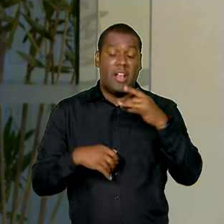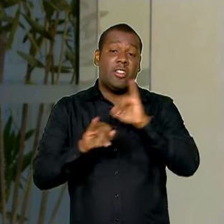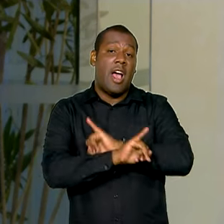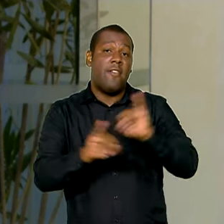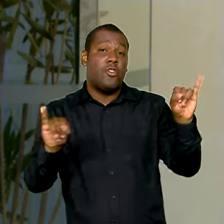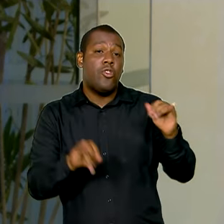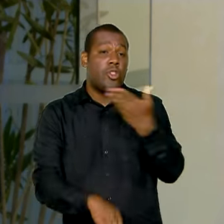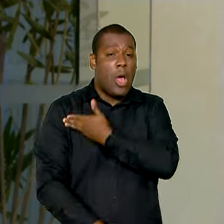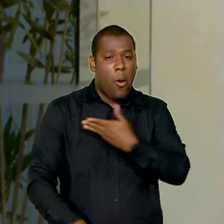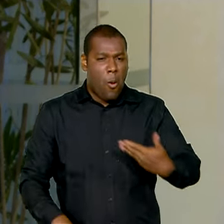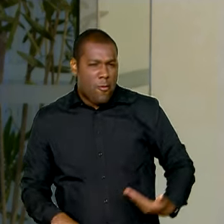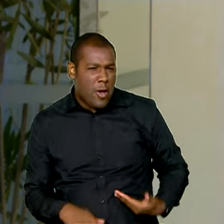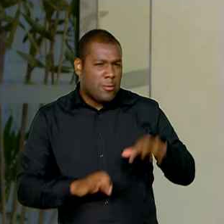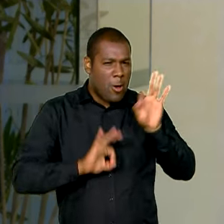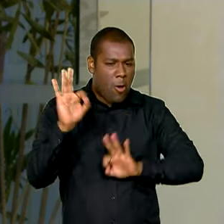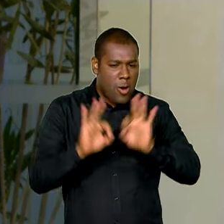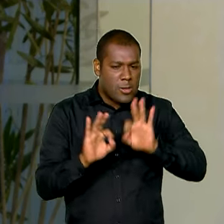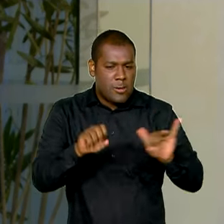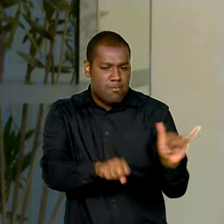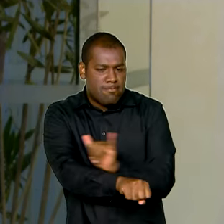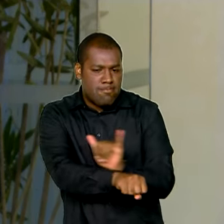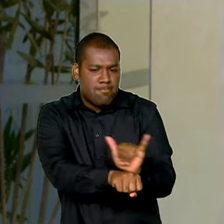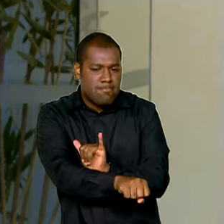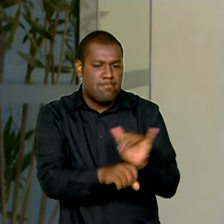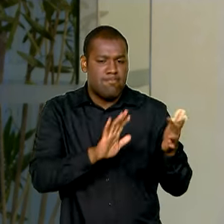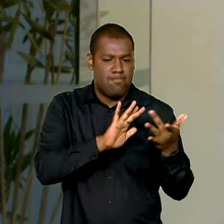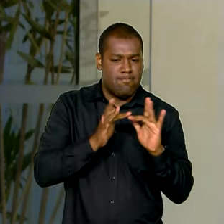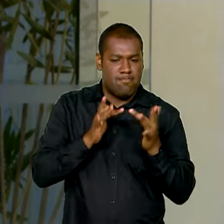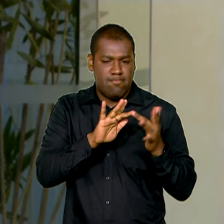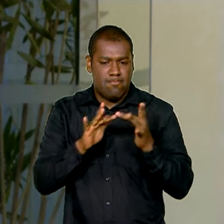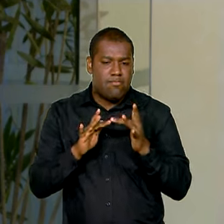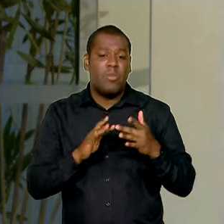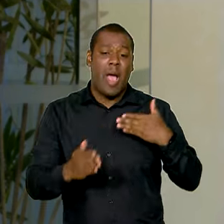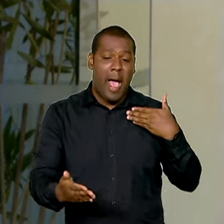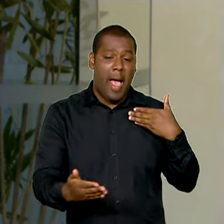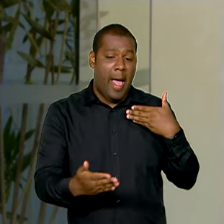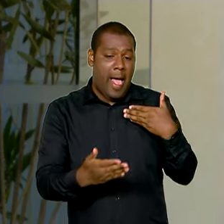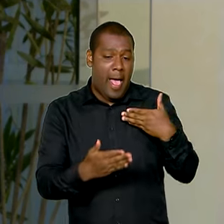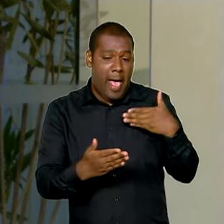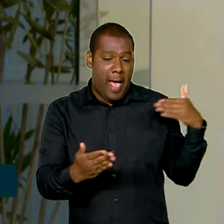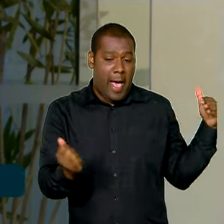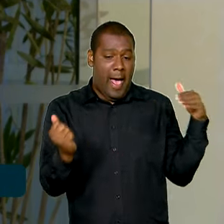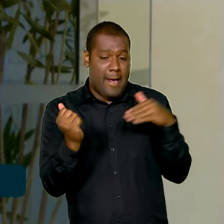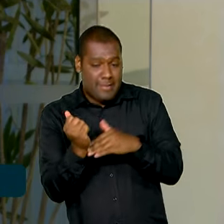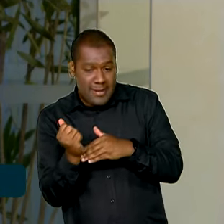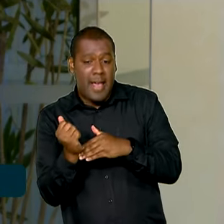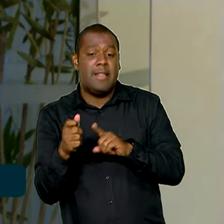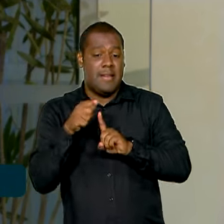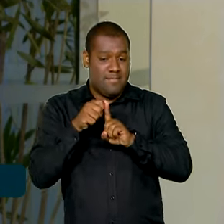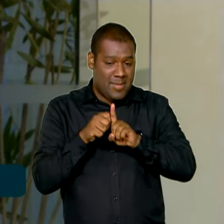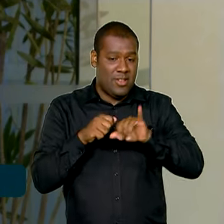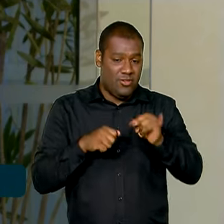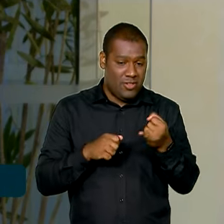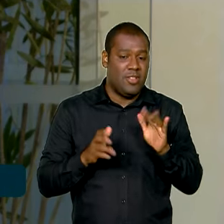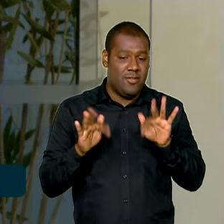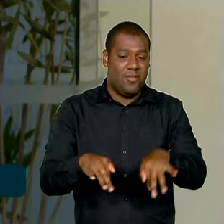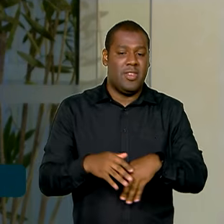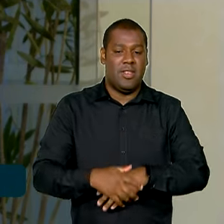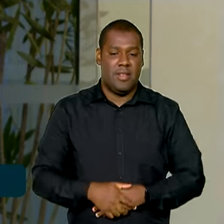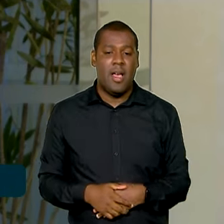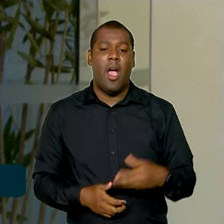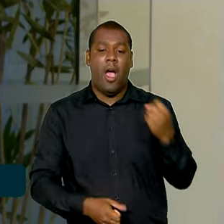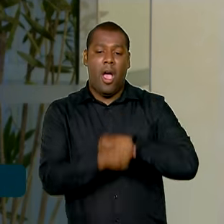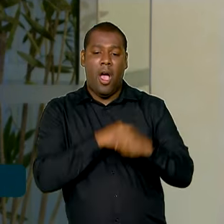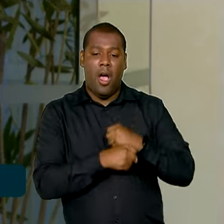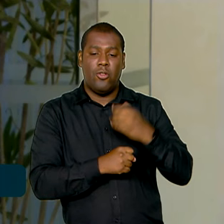contas, os cálculos e que define então essa questão até agora, o final do mês de janeiro. O que é aconteceu para que a gente entenda então? No ano passado o governo